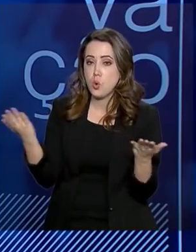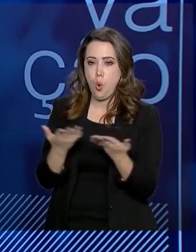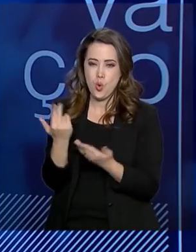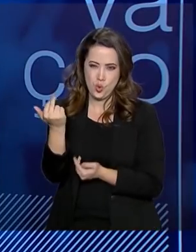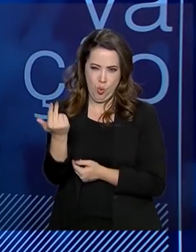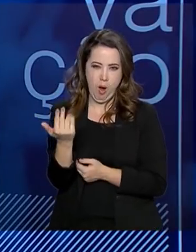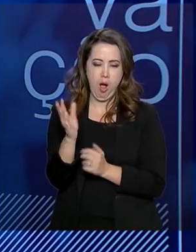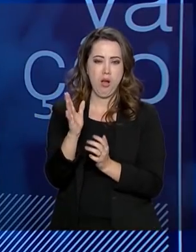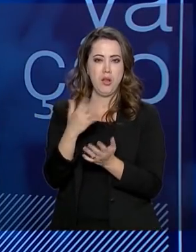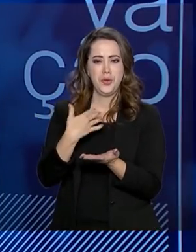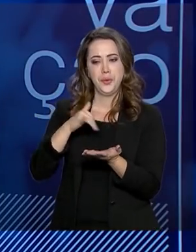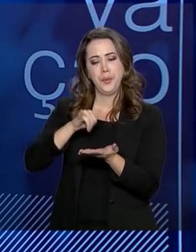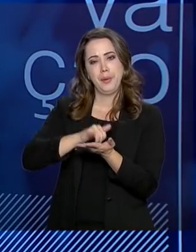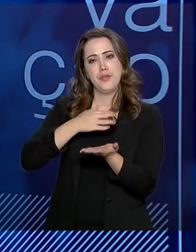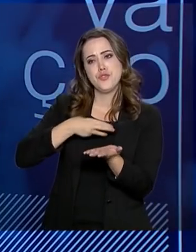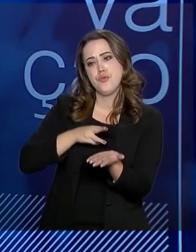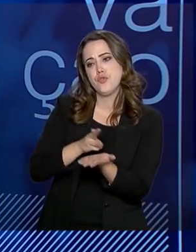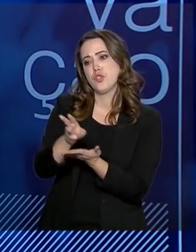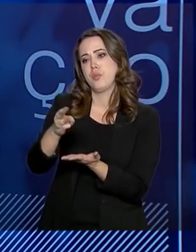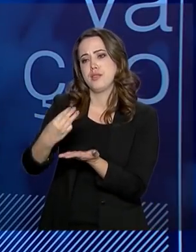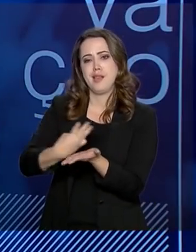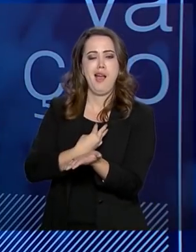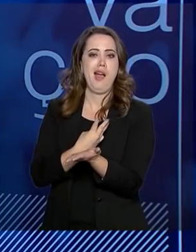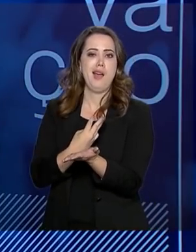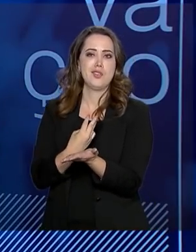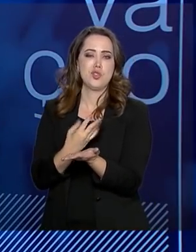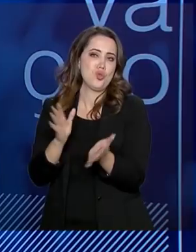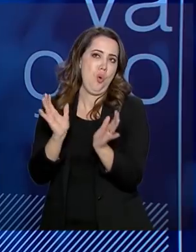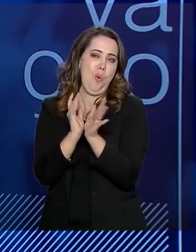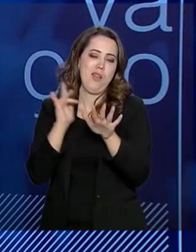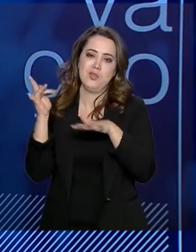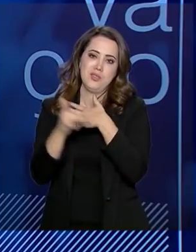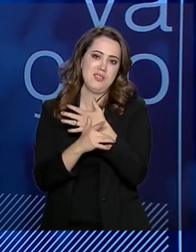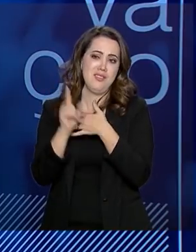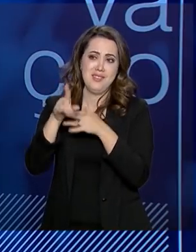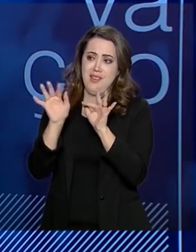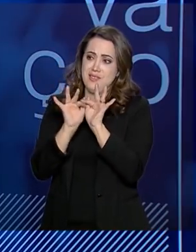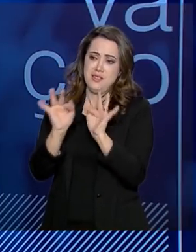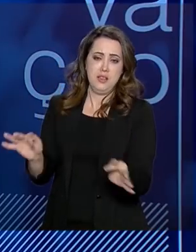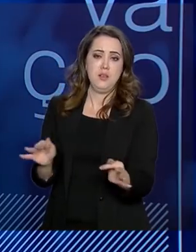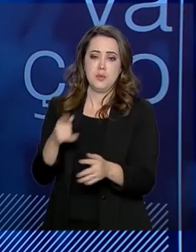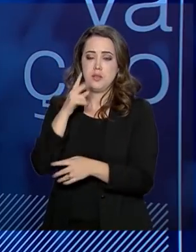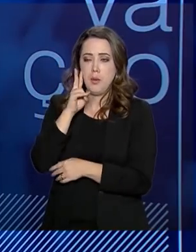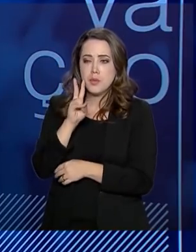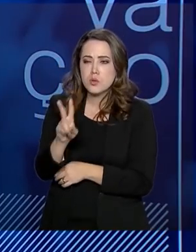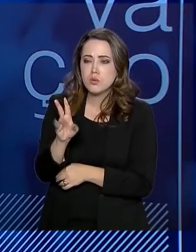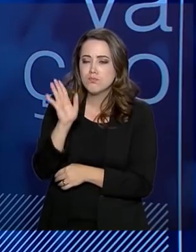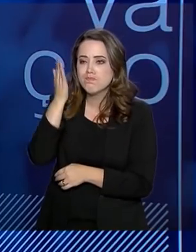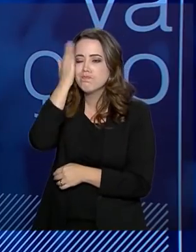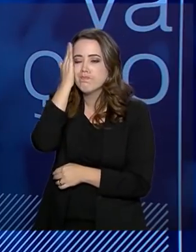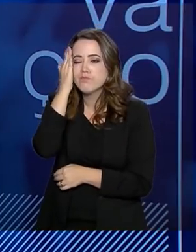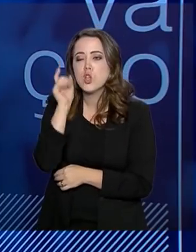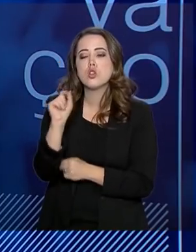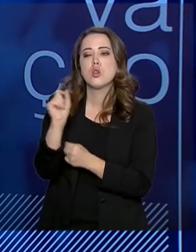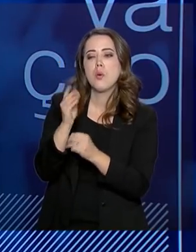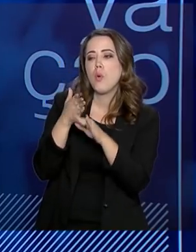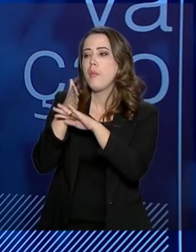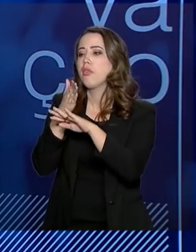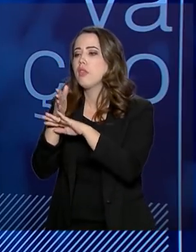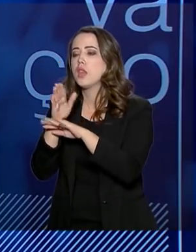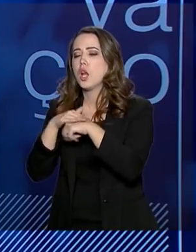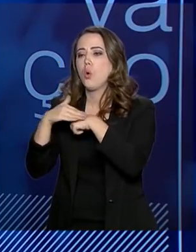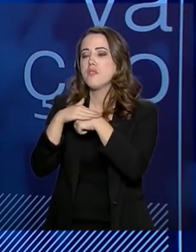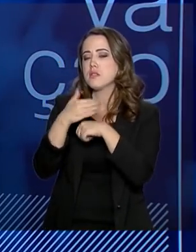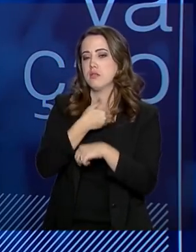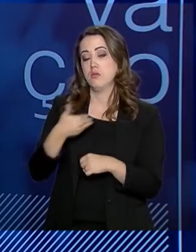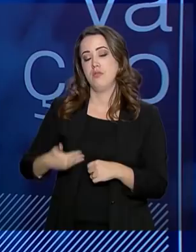são os aplicativos de mensagens, de redes sociais que nós usamos no dia a dia, o cidadão vai intuitivamente saber como acessar e conversar